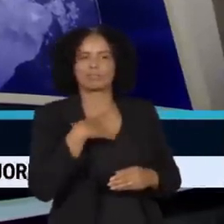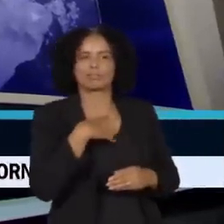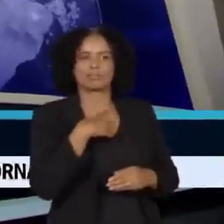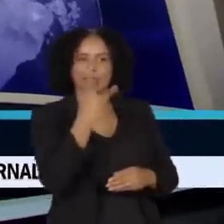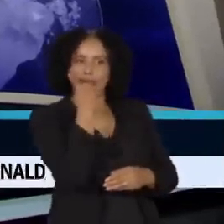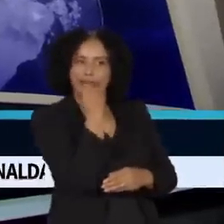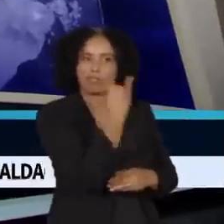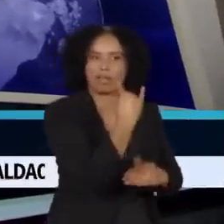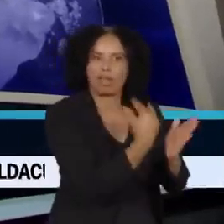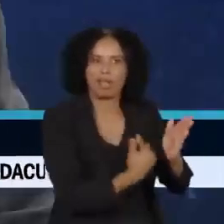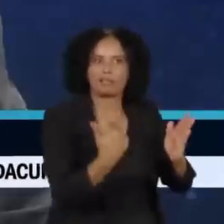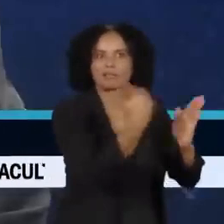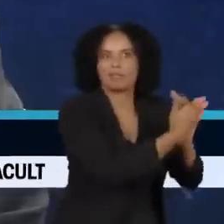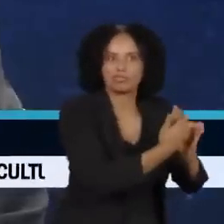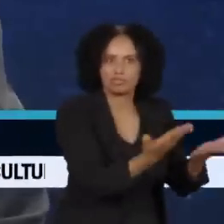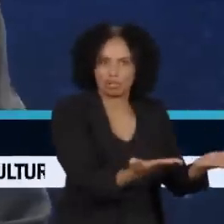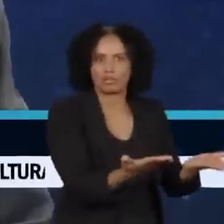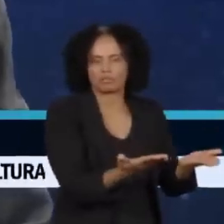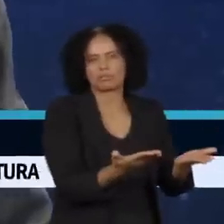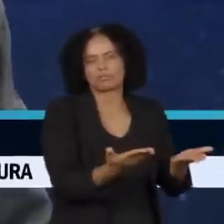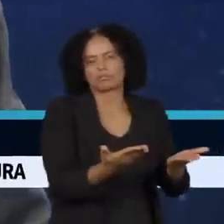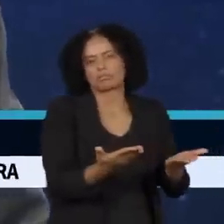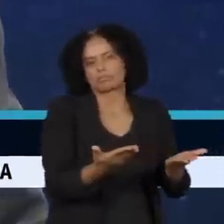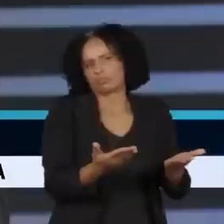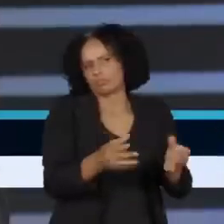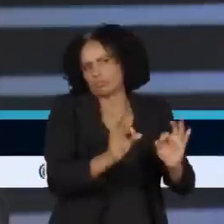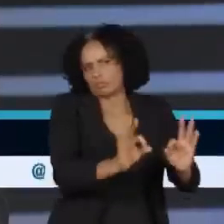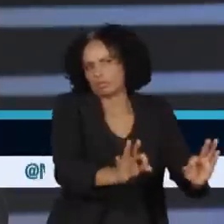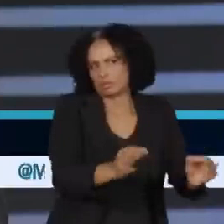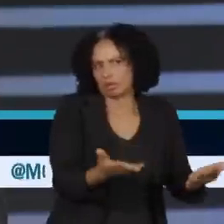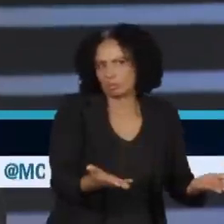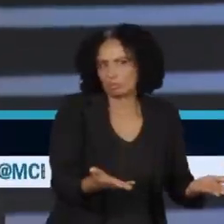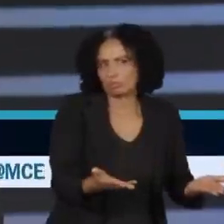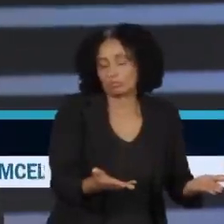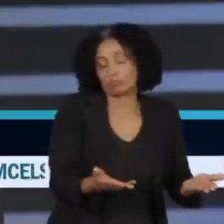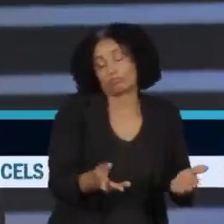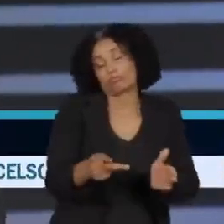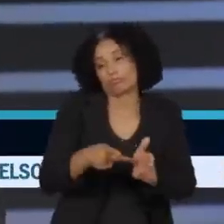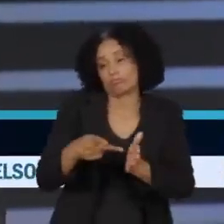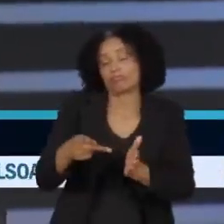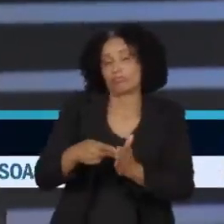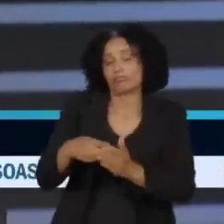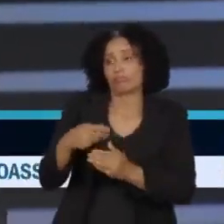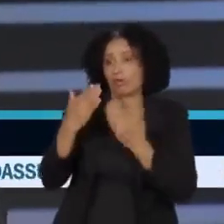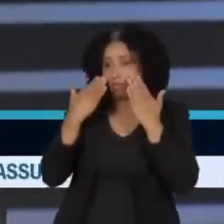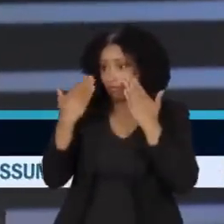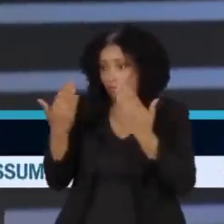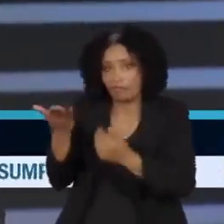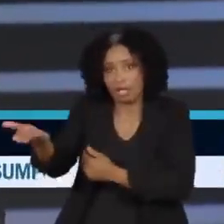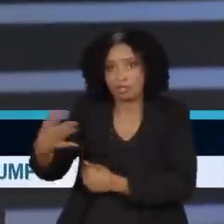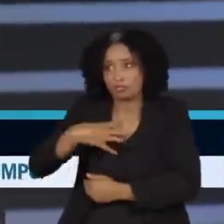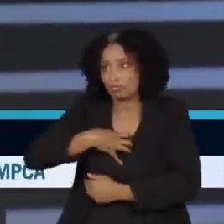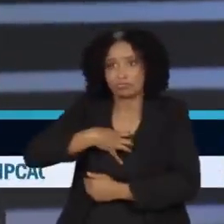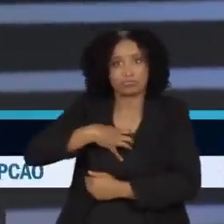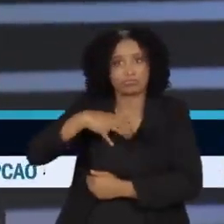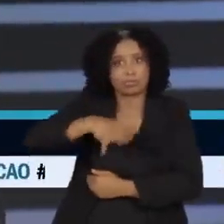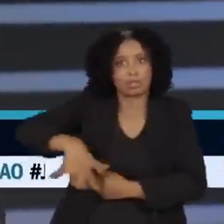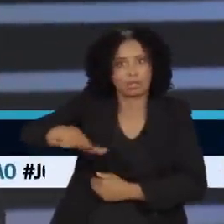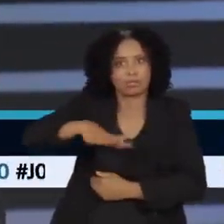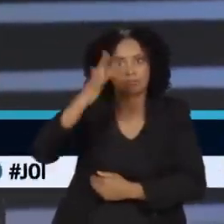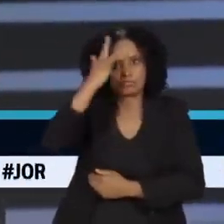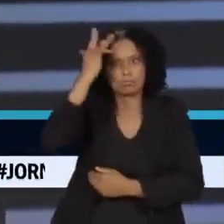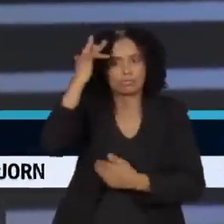encenação, essas definições cabem ao que temos visto? Cabe, cabe ao que temos visto, sim. Inclusive, acho que já o momento de